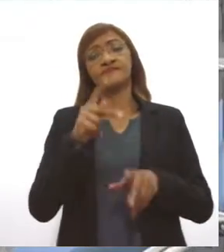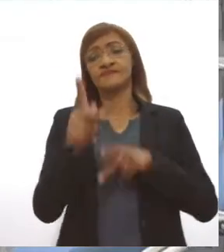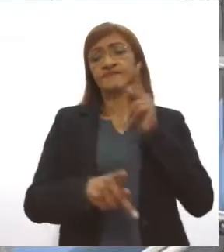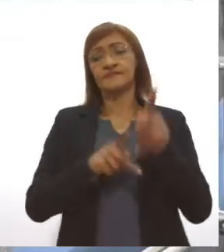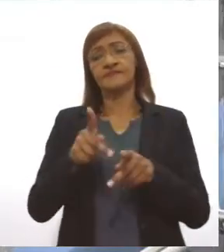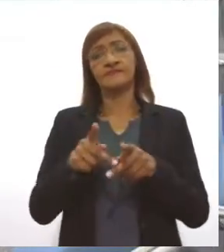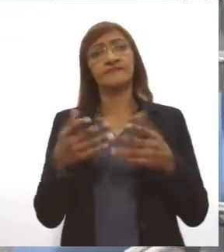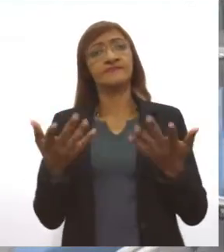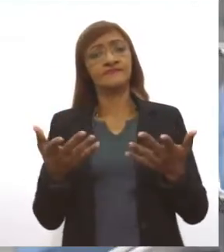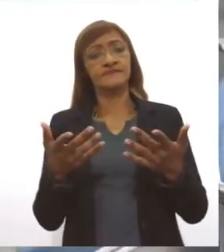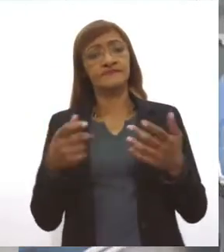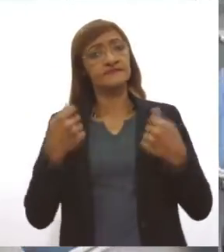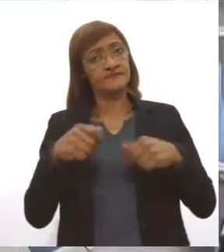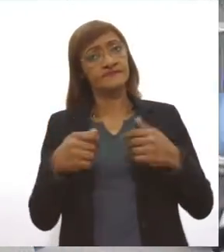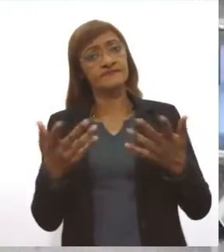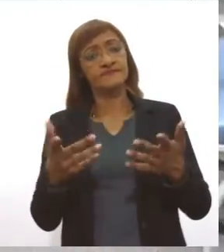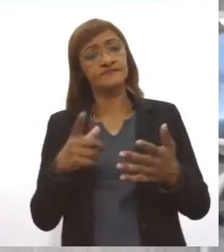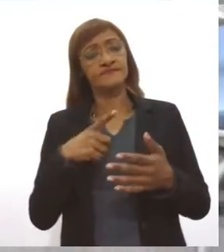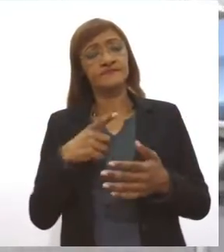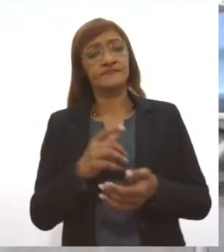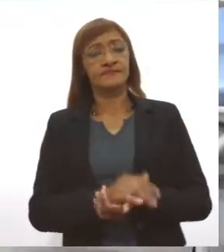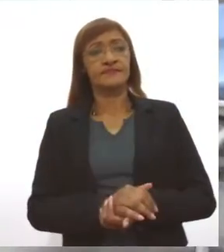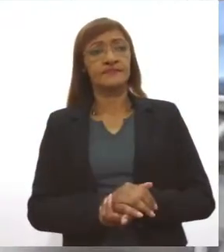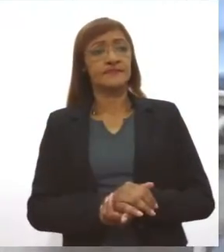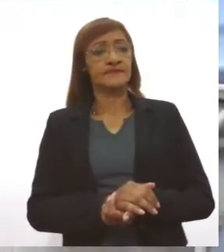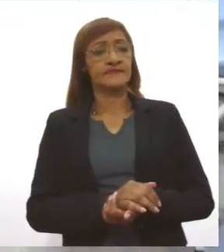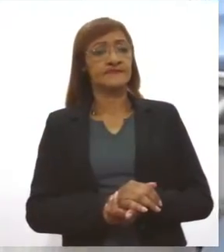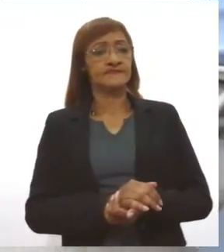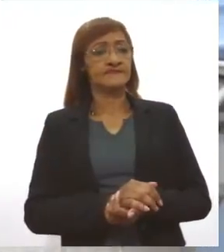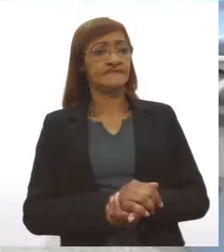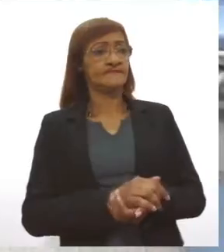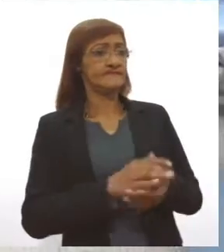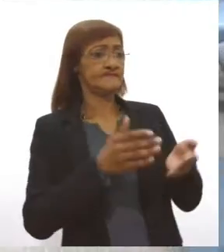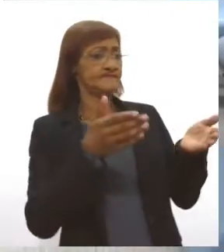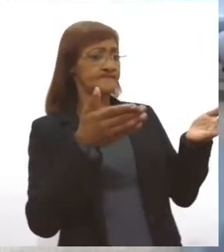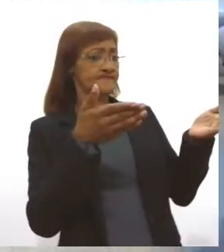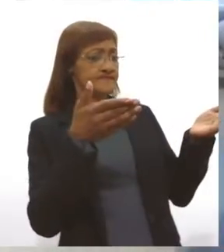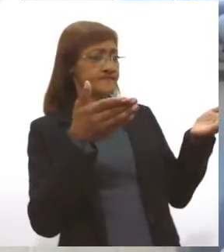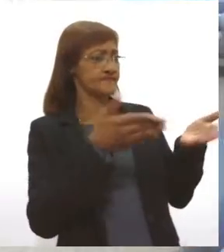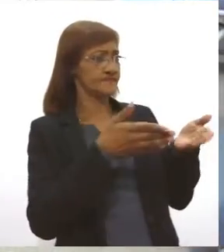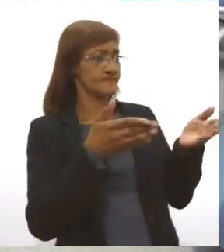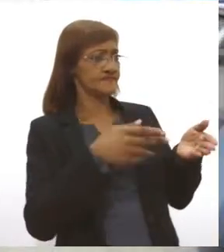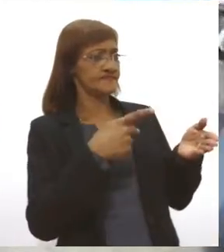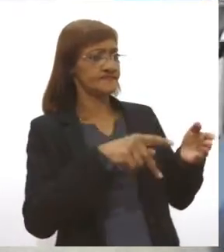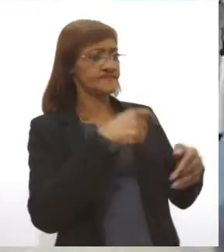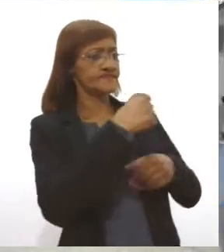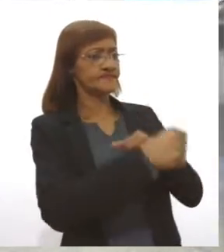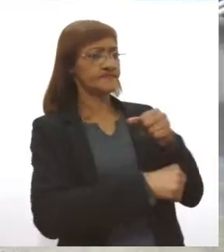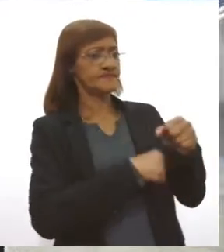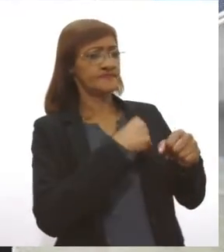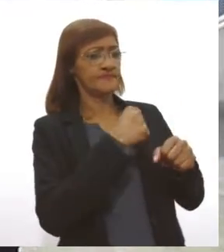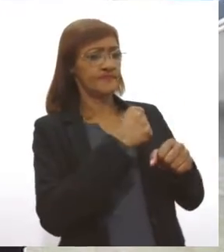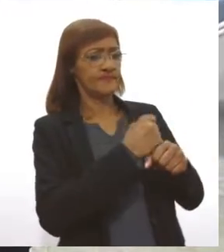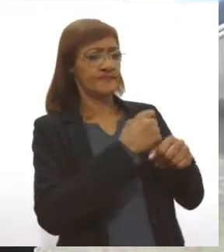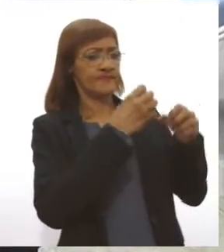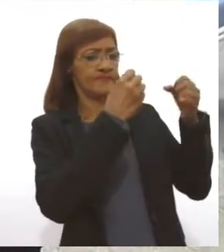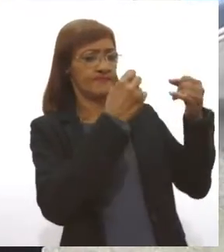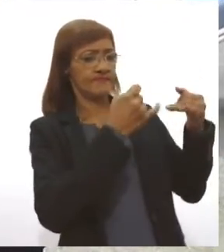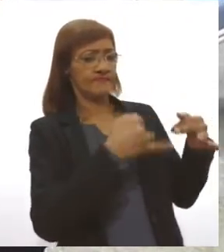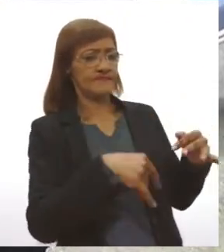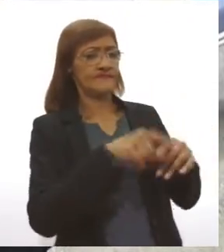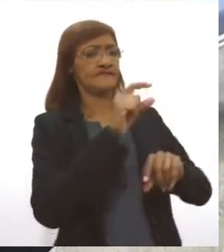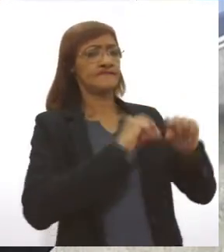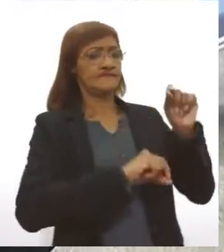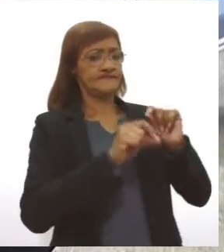regular. E aí, agora, no final do ano, você estava conversando com a gente, explicando que, com a probabilidade de